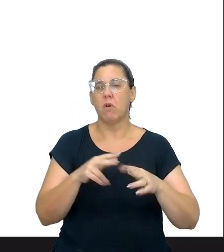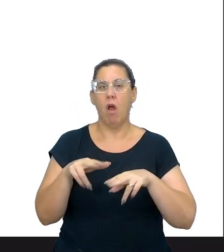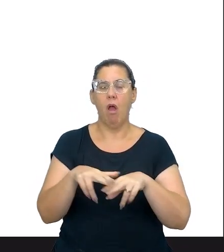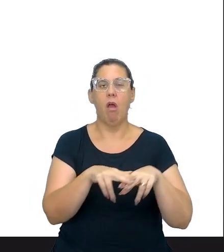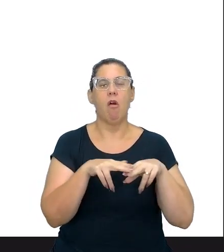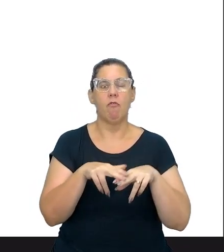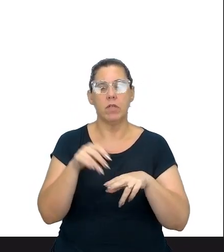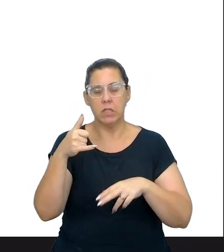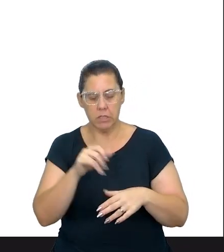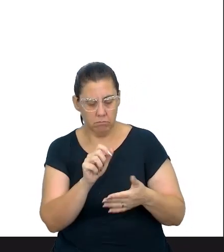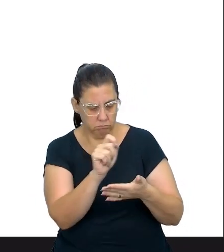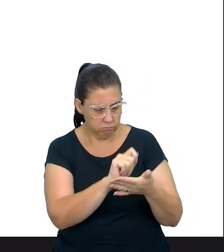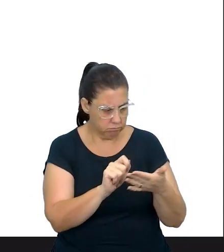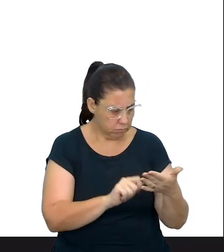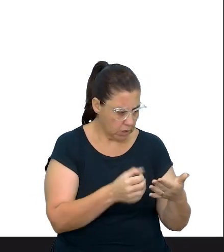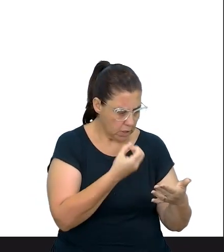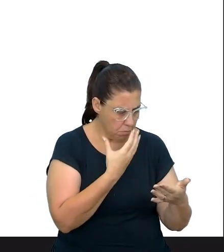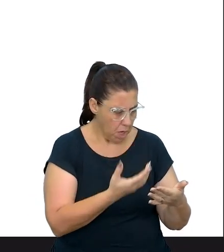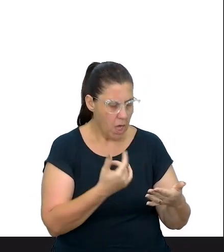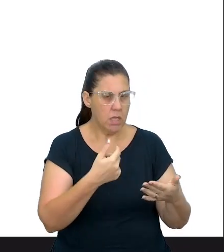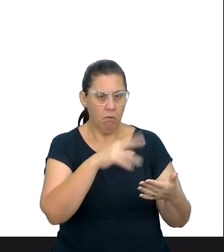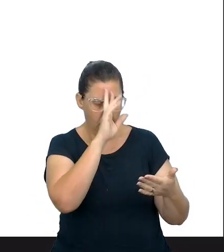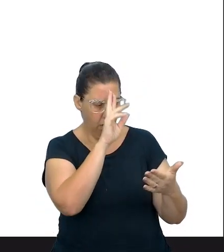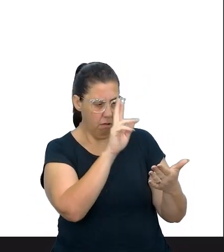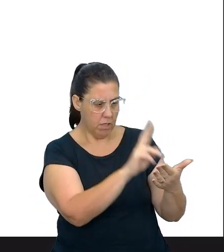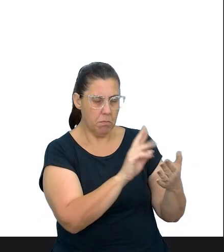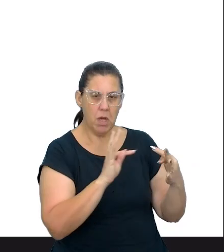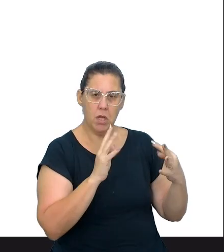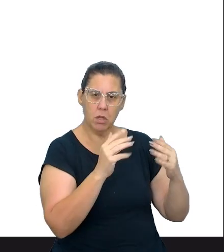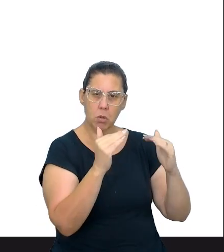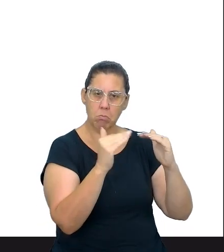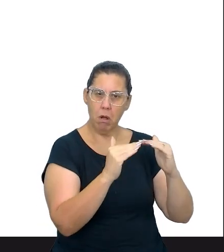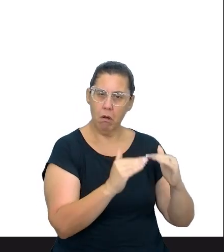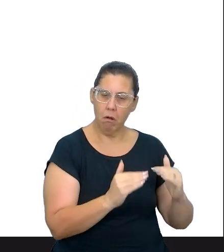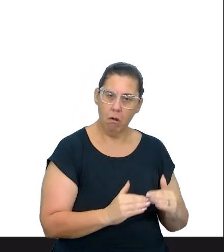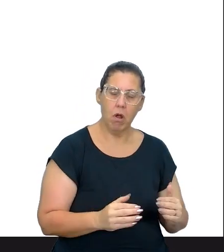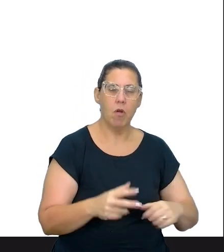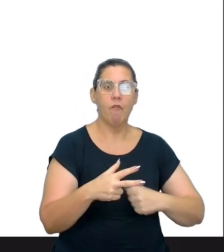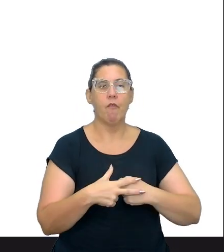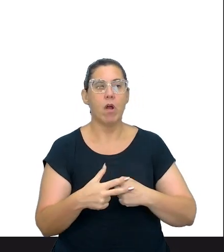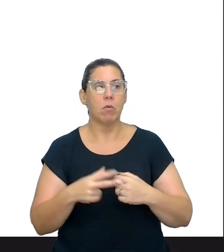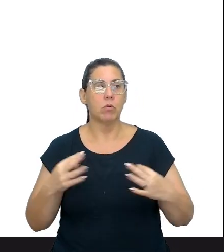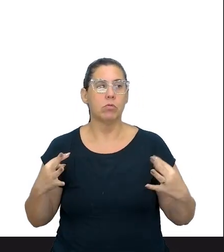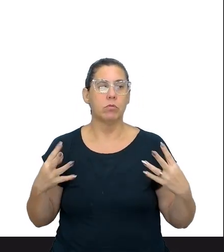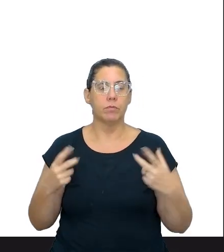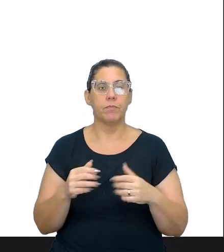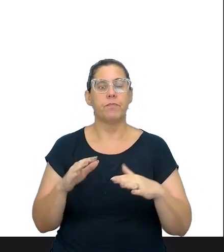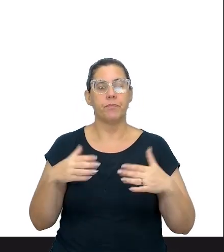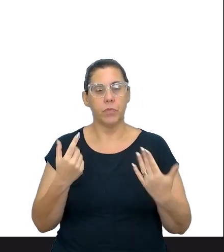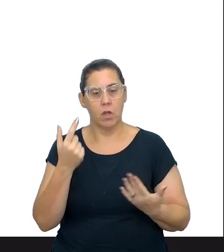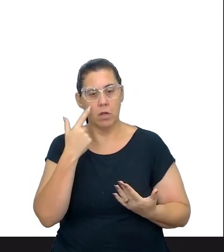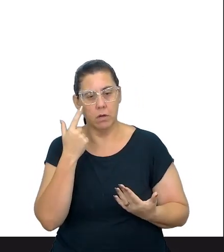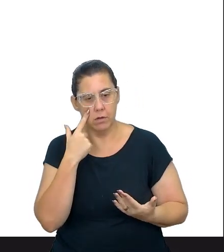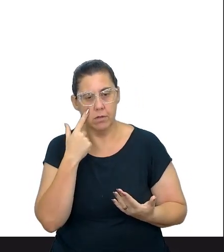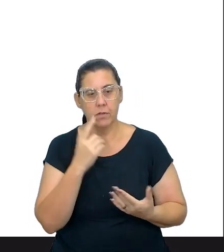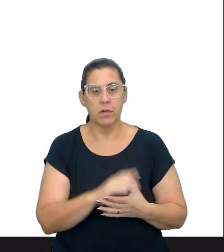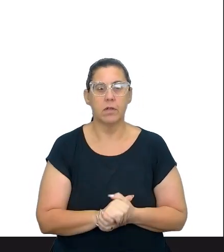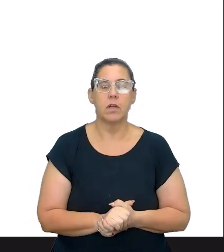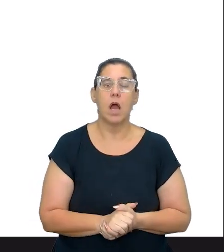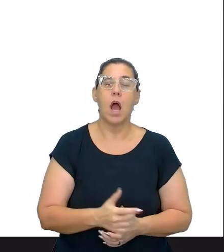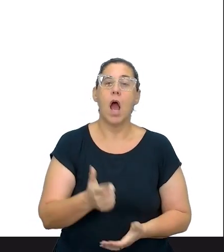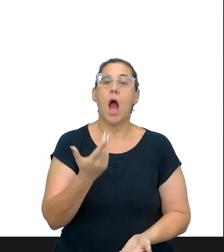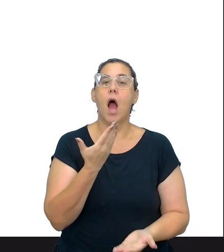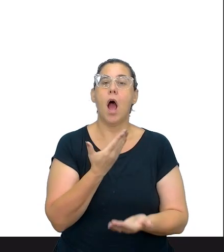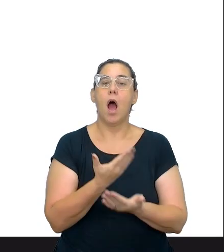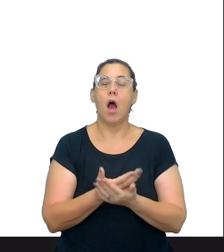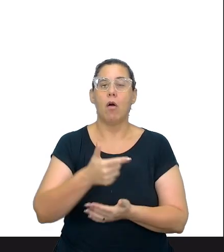se está um texto bem escrito, se está respeitando as normas de concordância, os tempos verbais, enfim. Então, eu peguei aqui como exemplo a aula 7, que